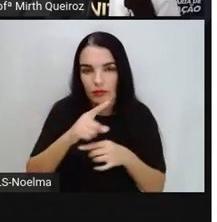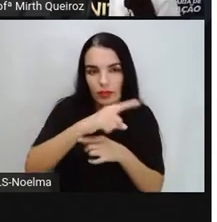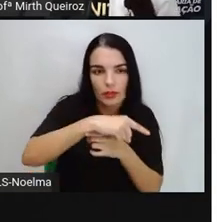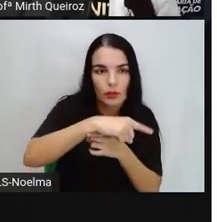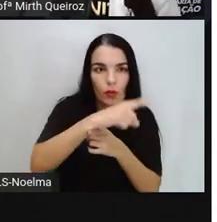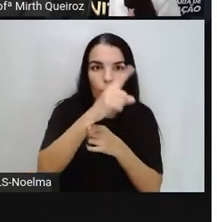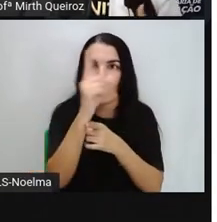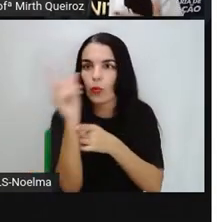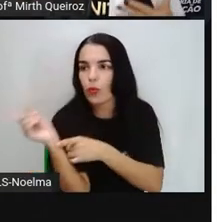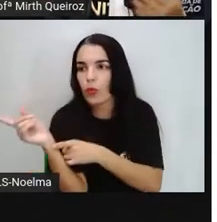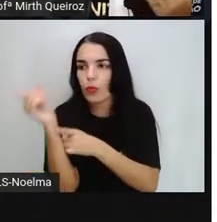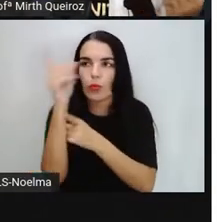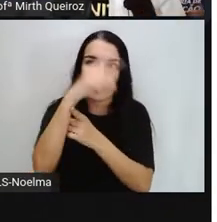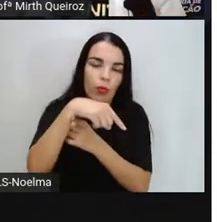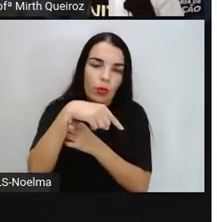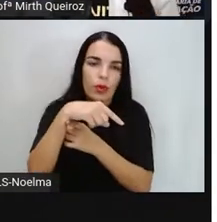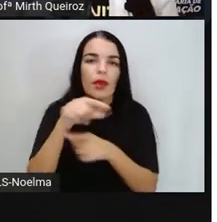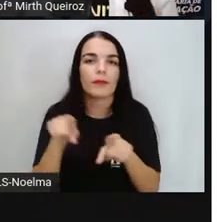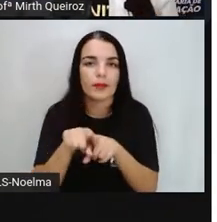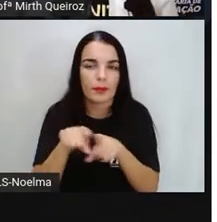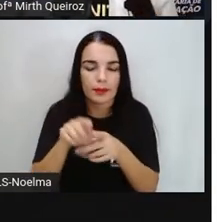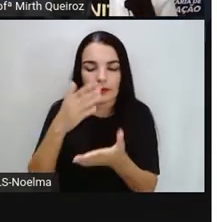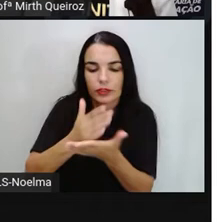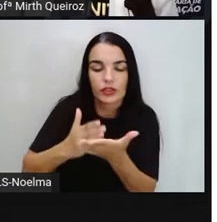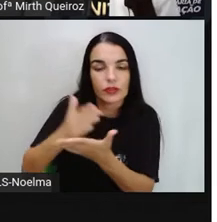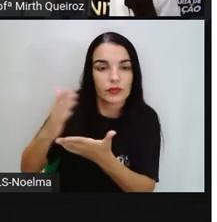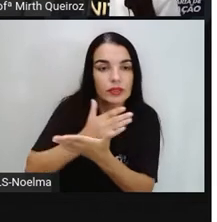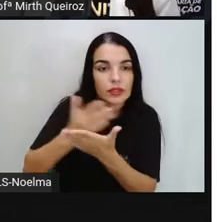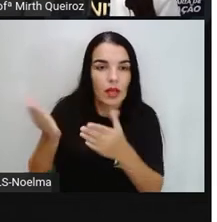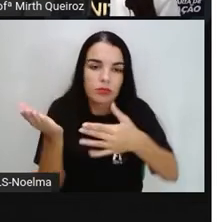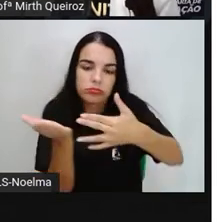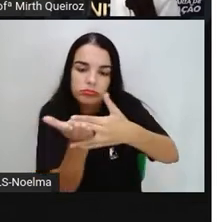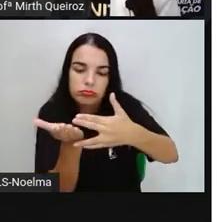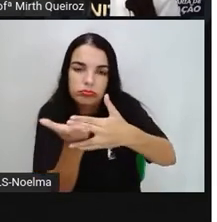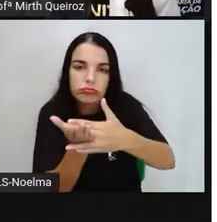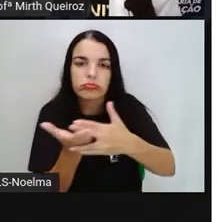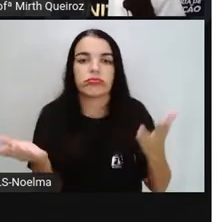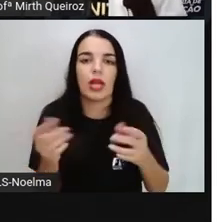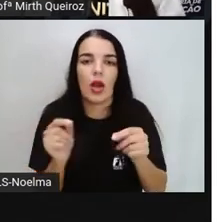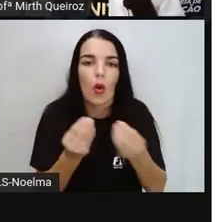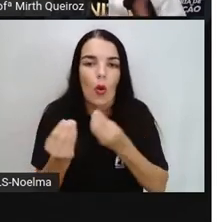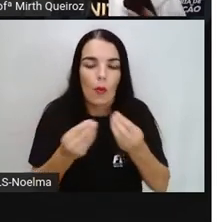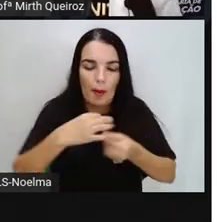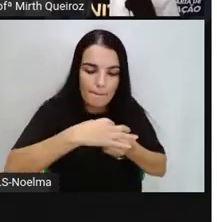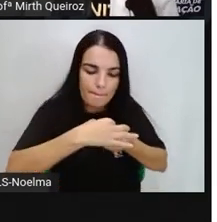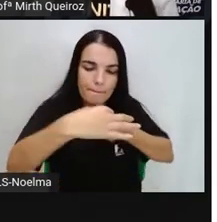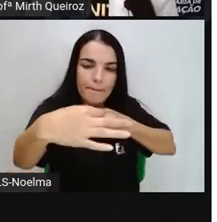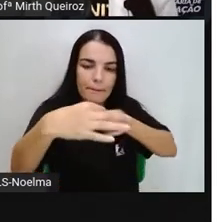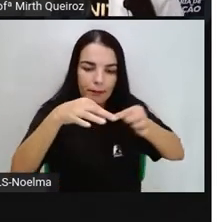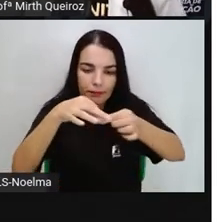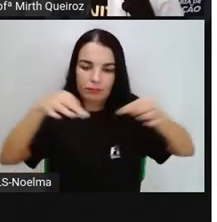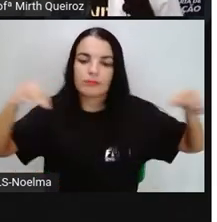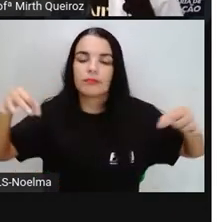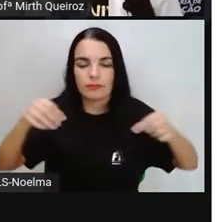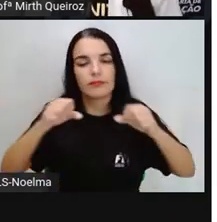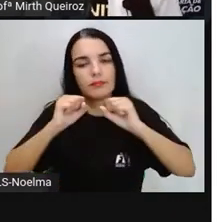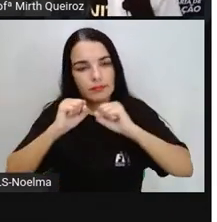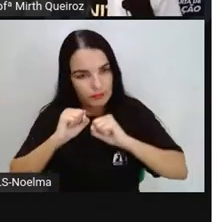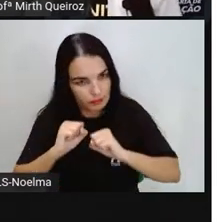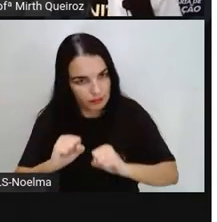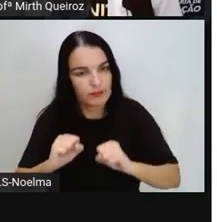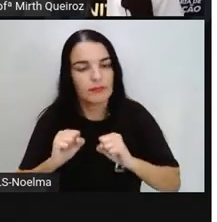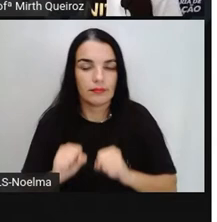frações, simetria. Vários assuntos com